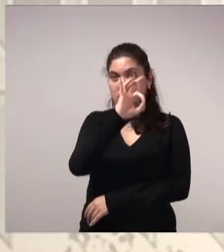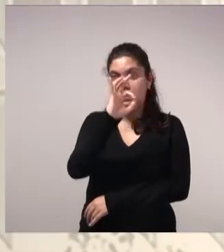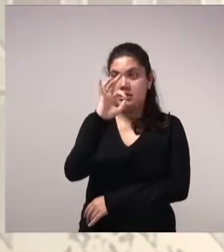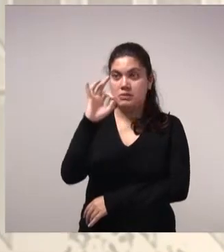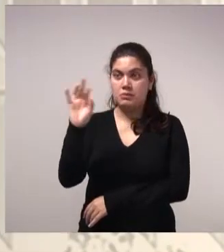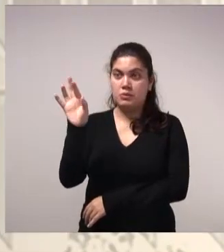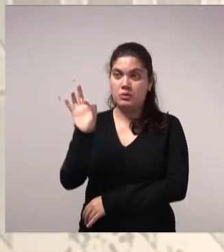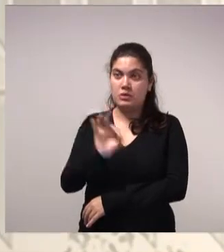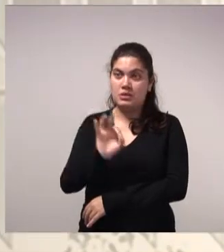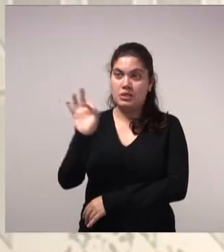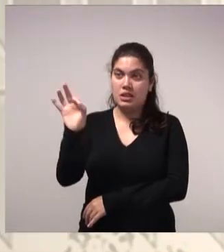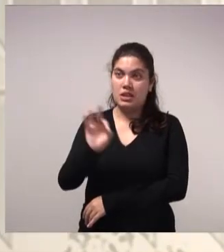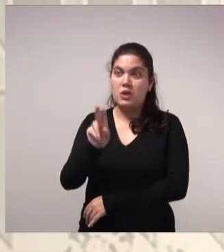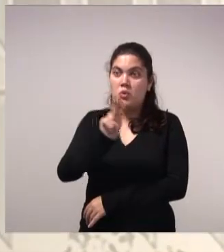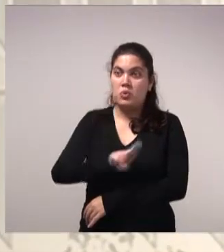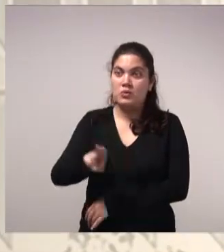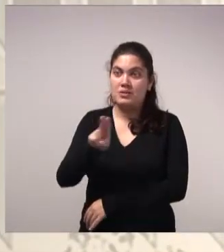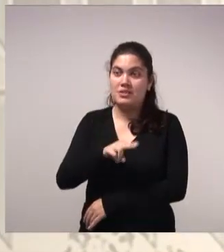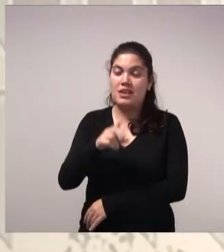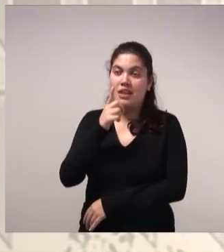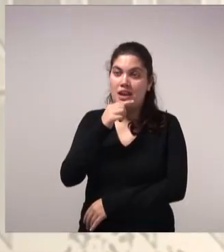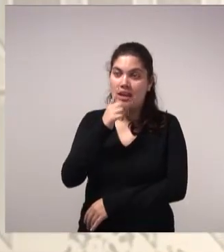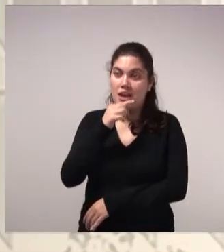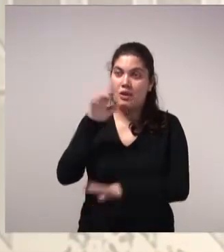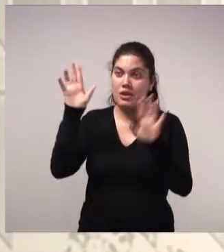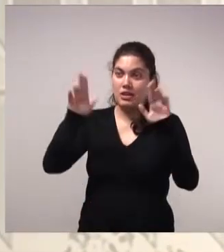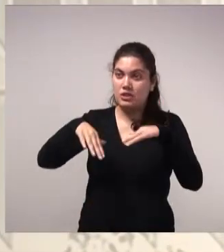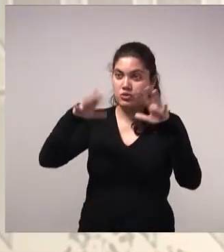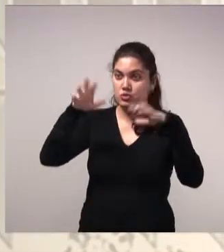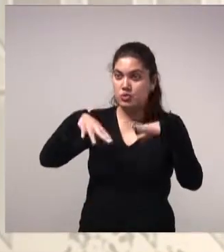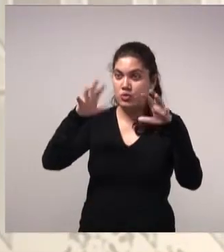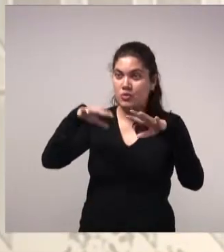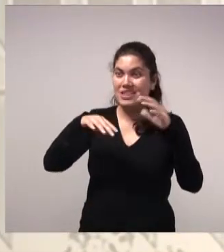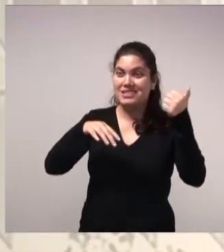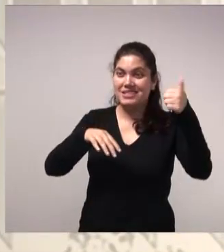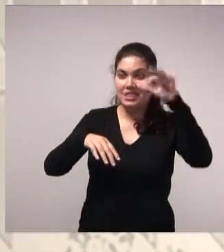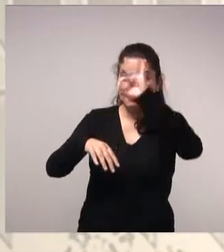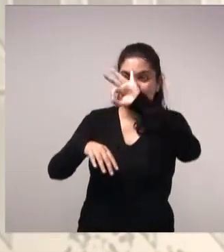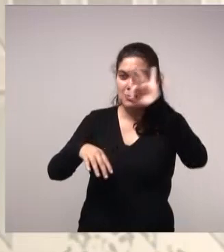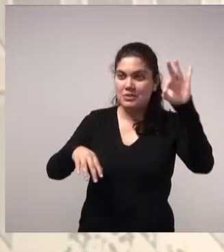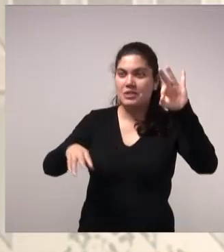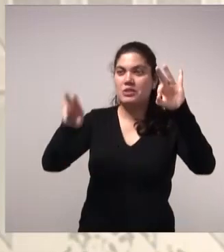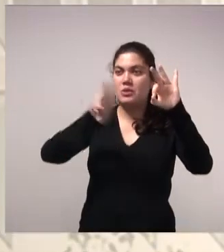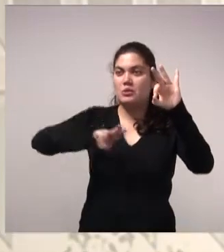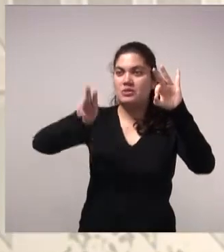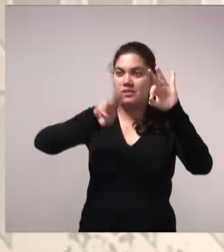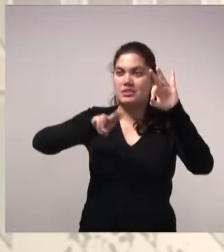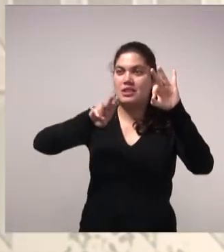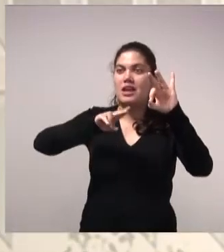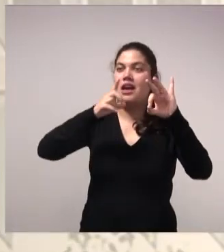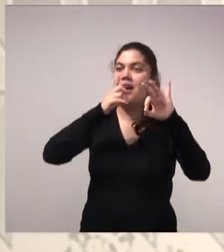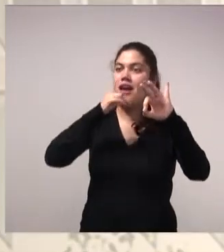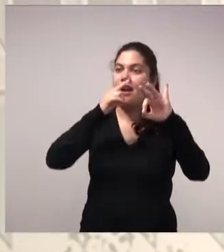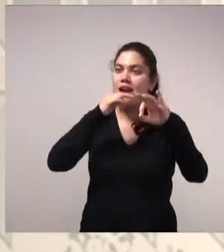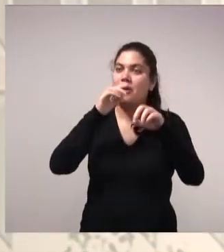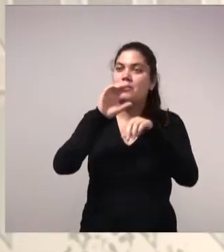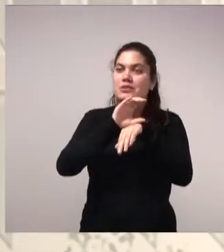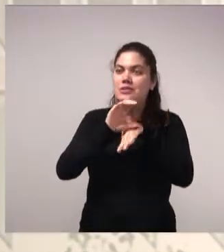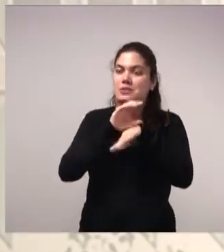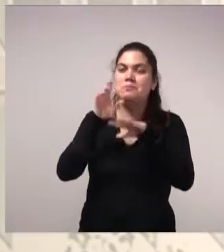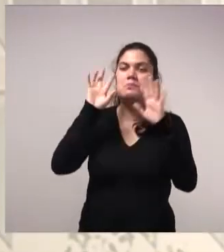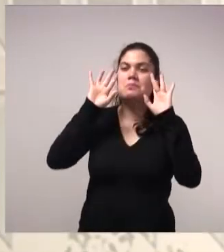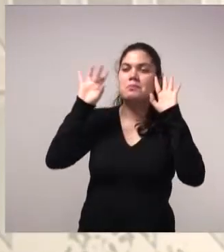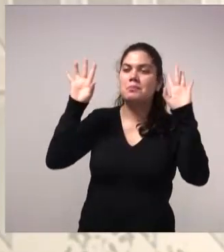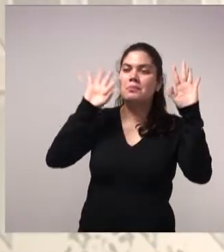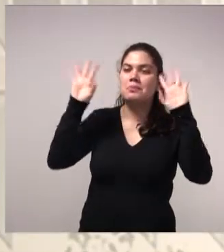aproveitando a água da chuva. 100% dos prédios de apartamento estão reutilizando as suas águas cinzas. O